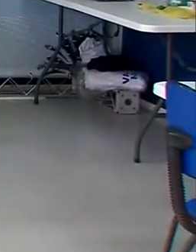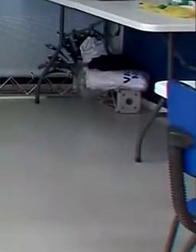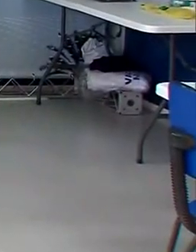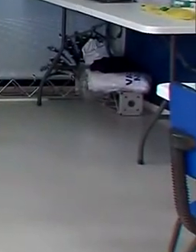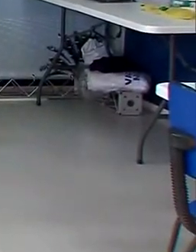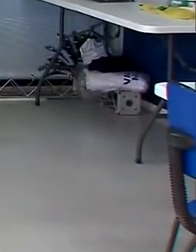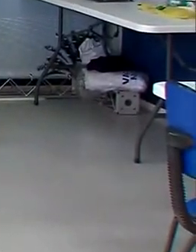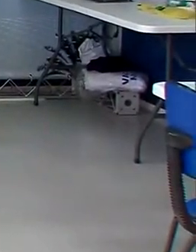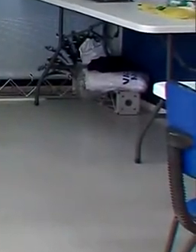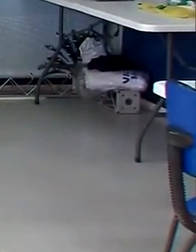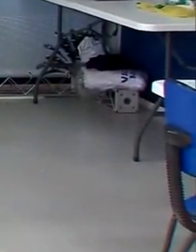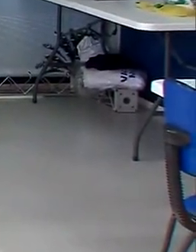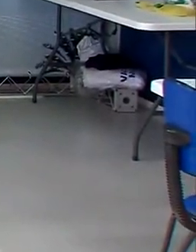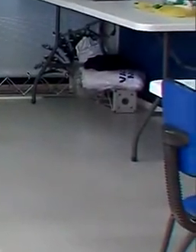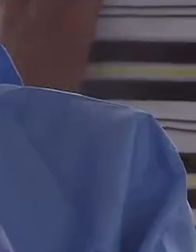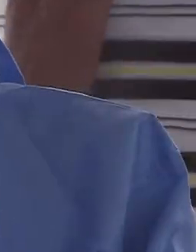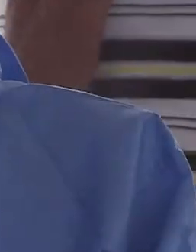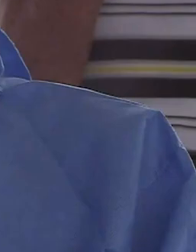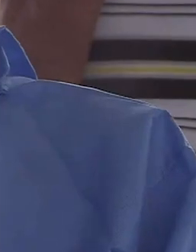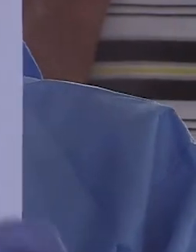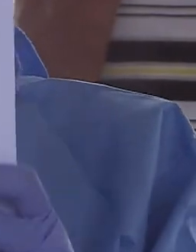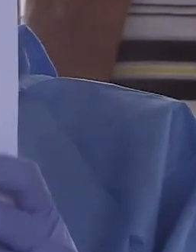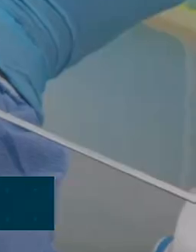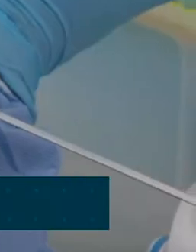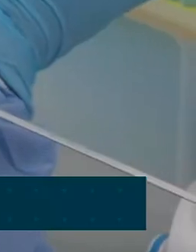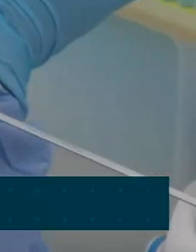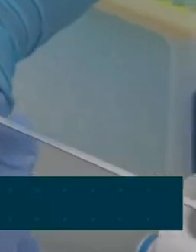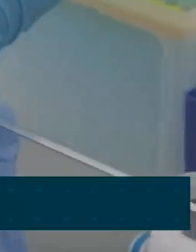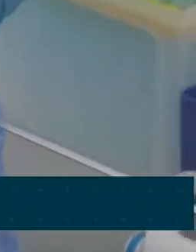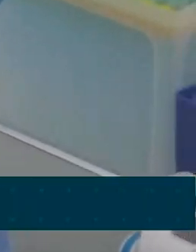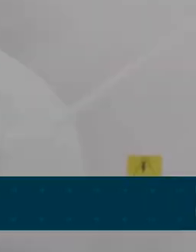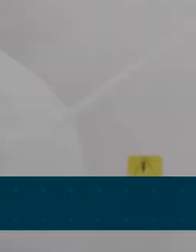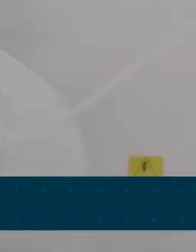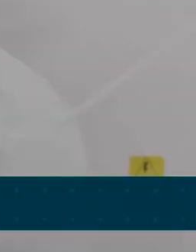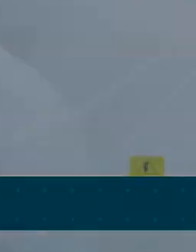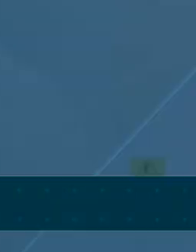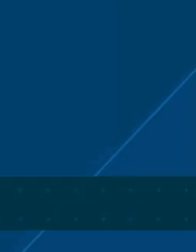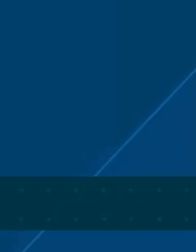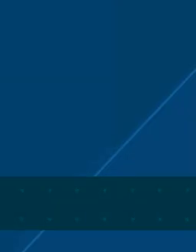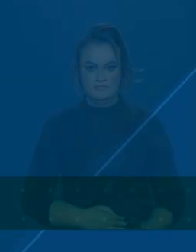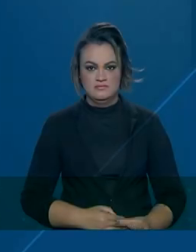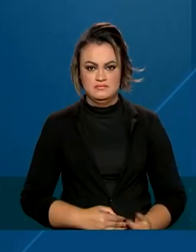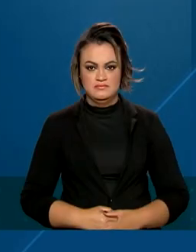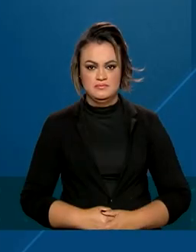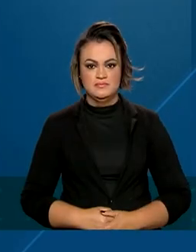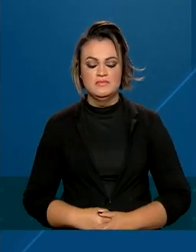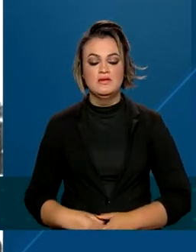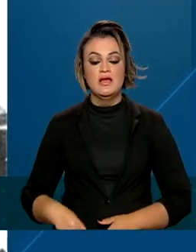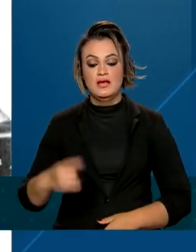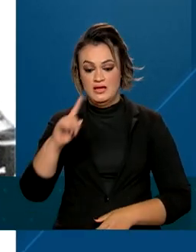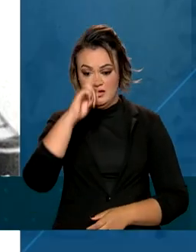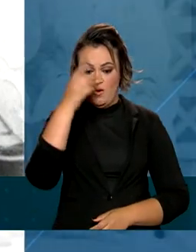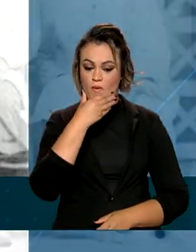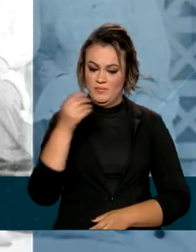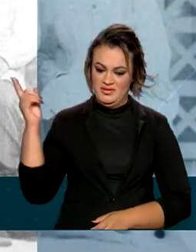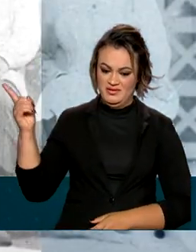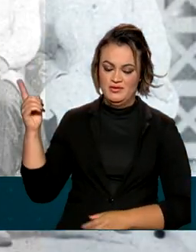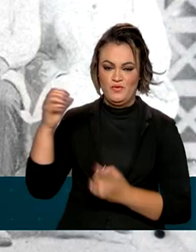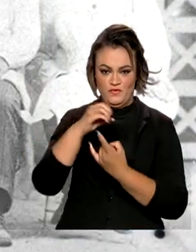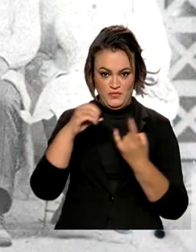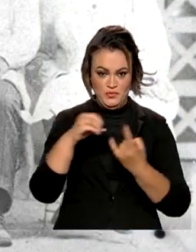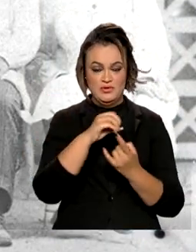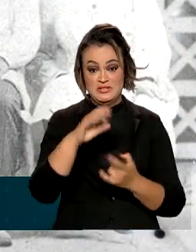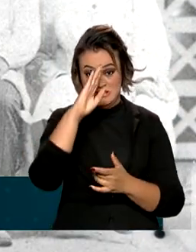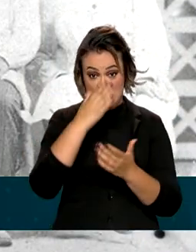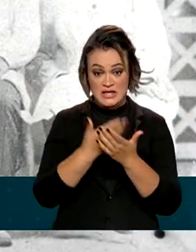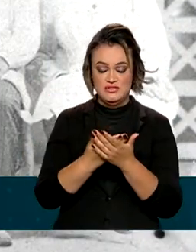Desde que foi criada, a Fiocruz forma profissionais para a área da saúde. A ideia surgiu com Oswaldo Cruz. Ele acreditava que